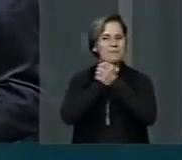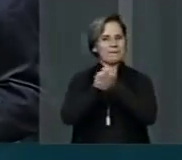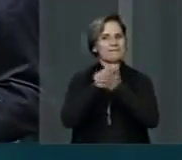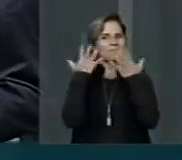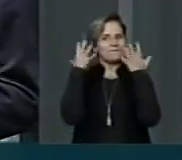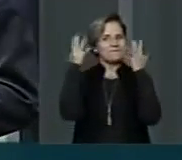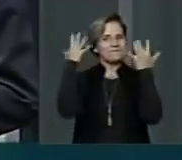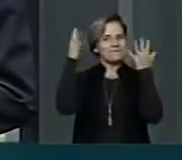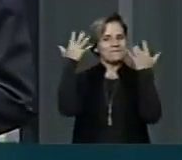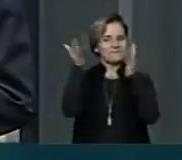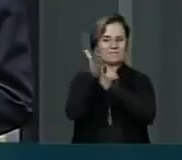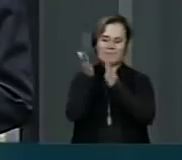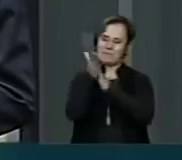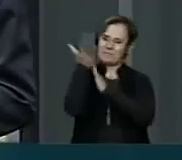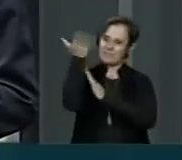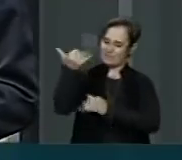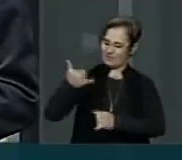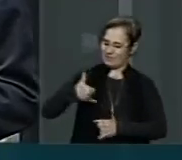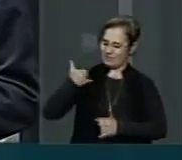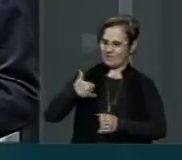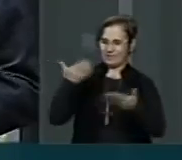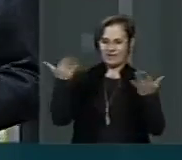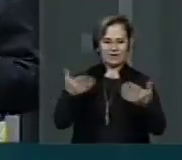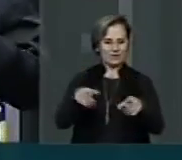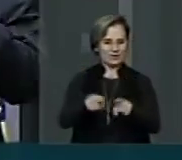salva de palmas pelo seu aniversário nessa data de hoje.